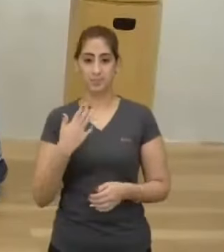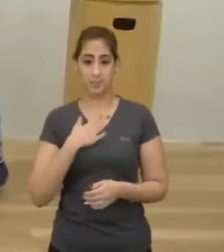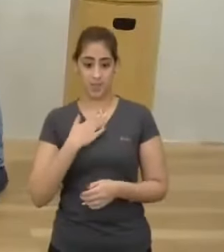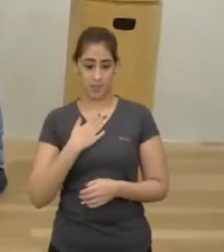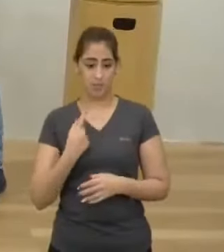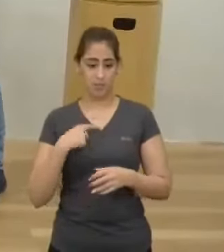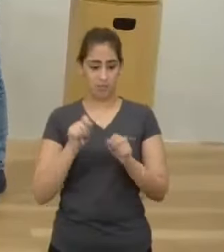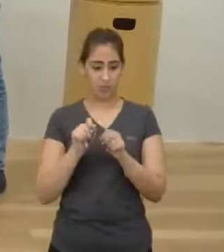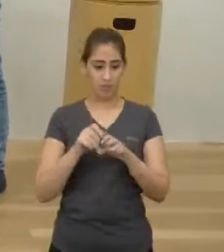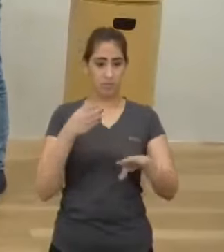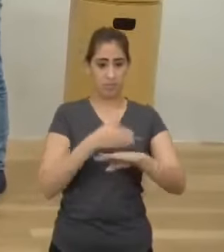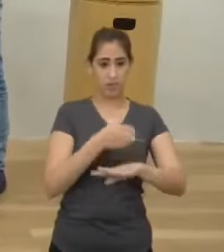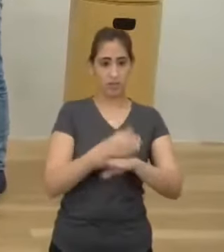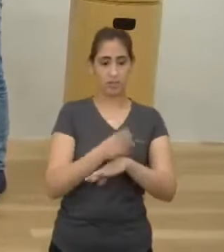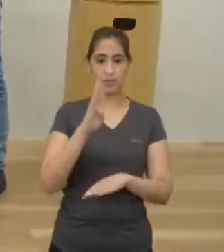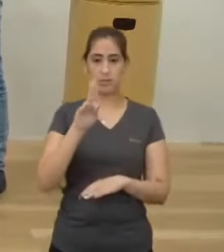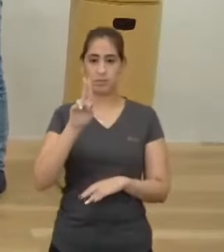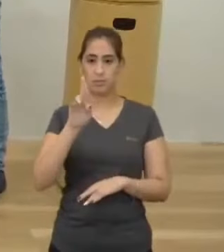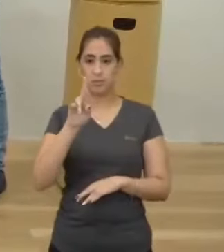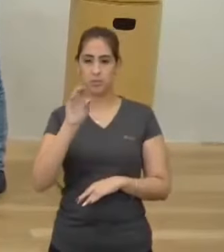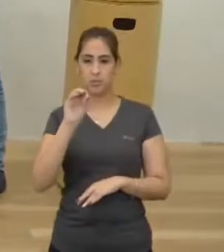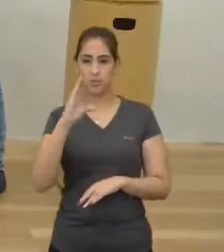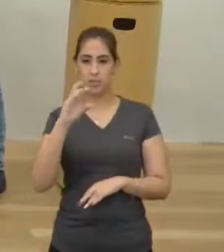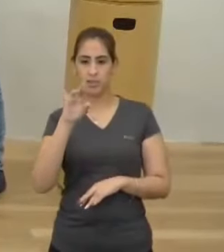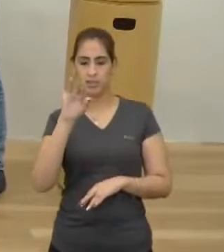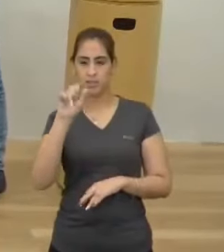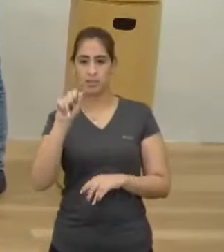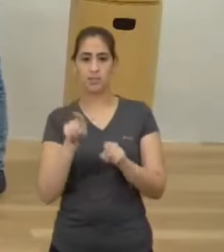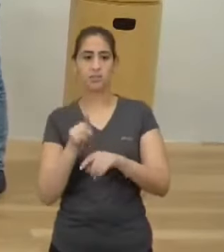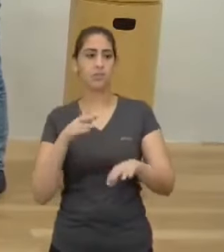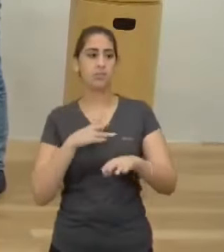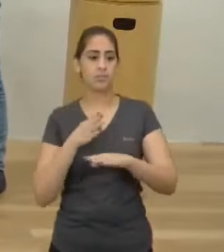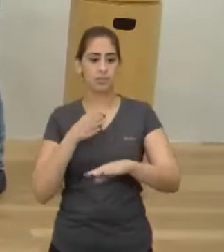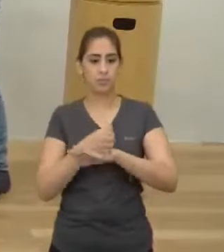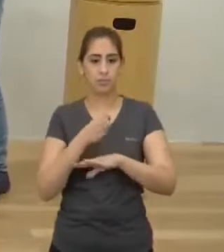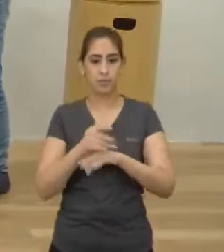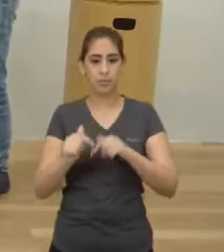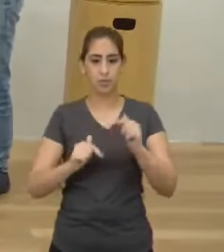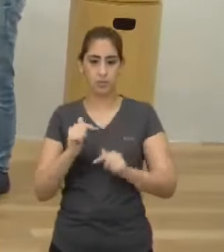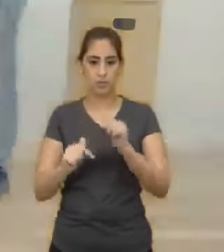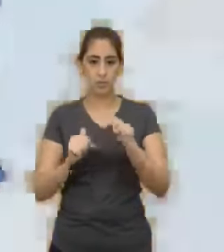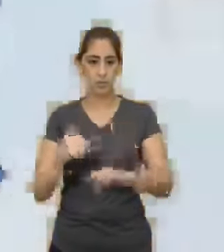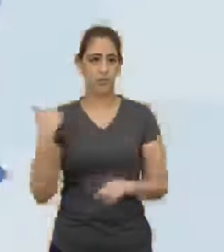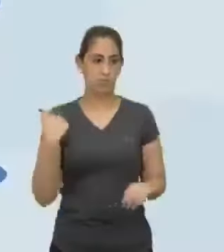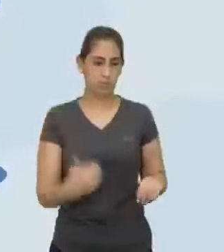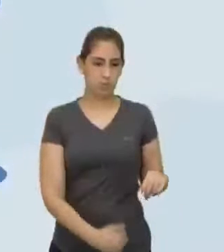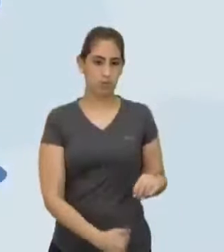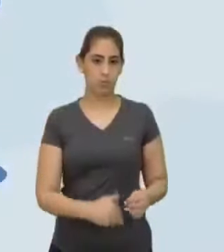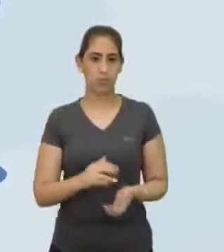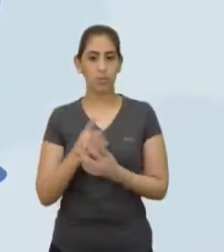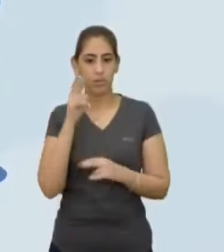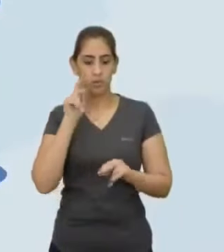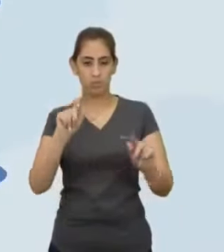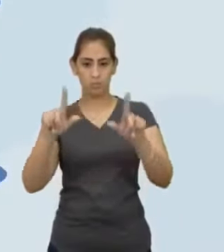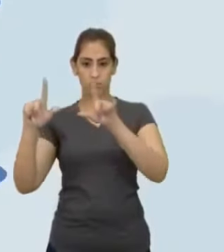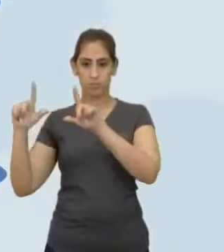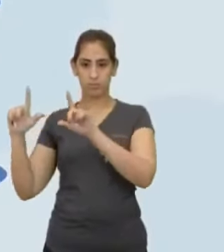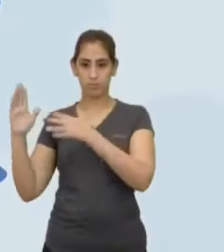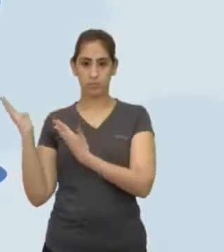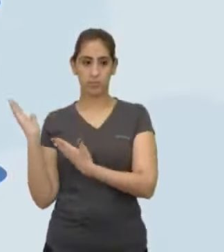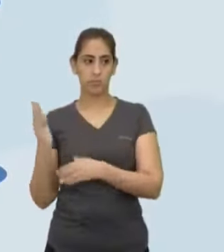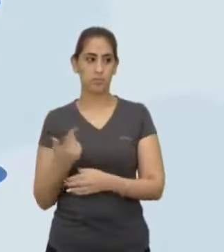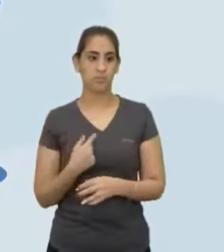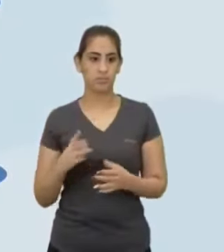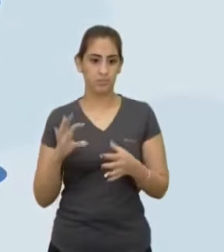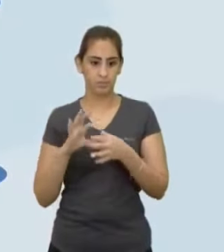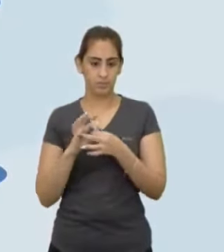é parte da burocracia Eu da burocracia? São funcionários públicos Então, bota no LED de novo, olha lá Conjunto de instituições